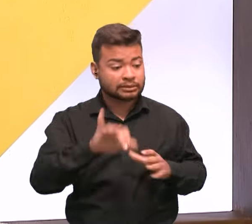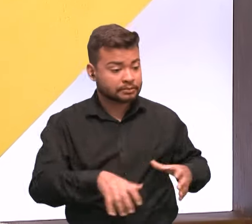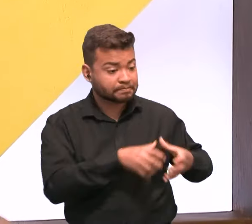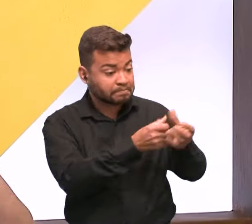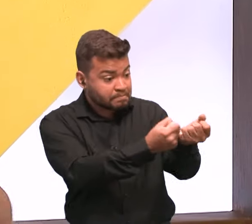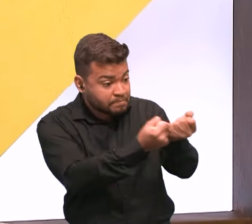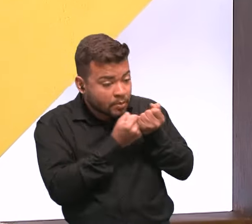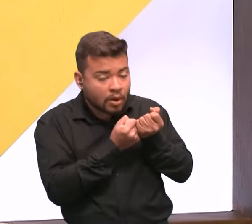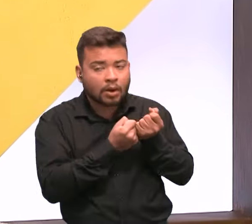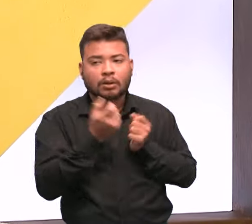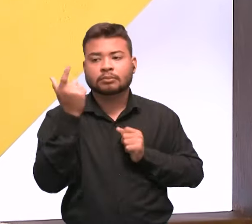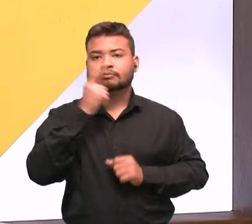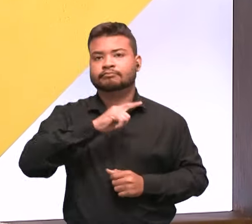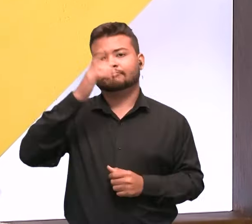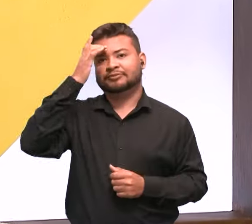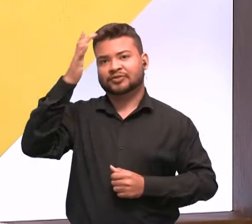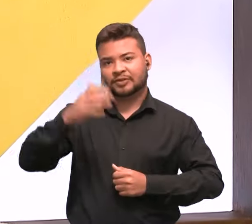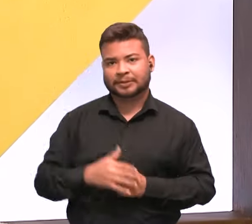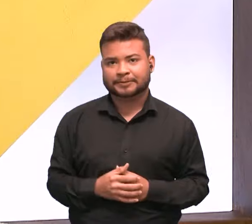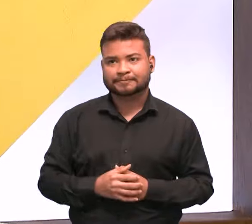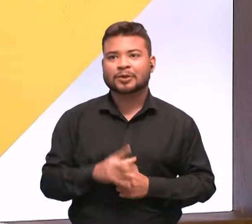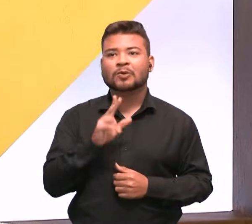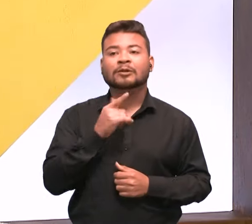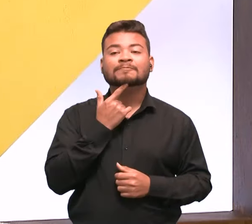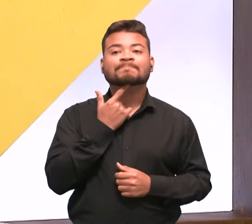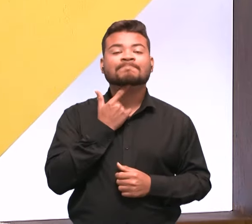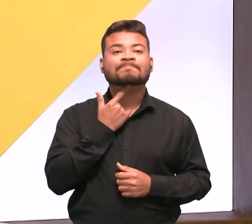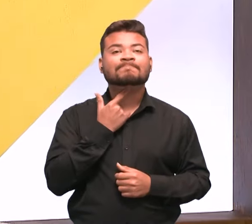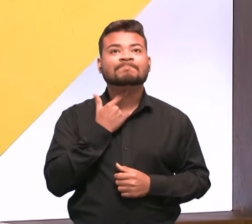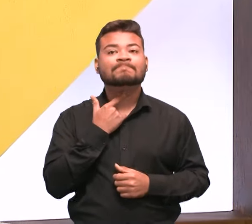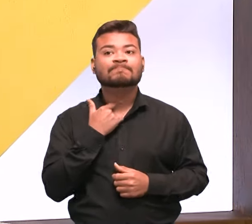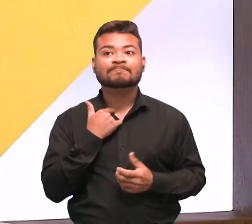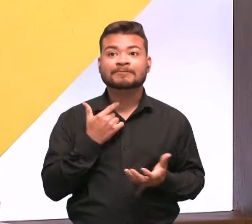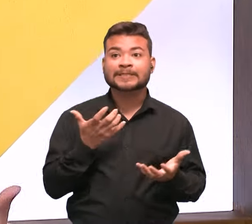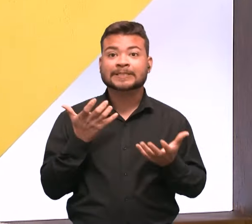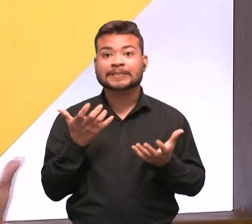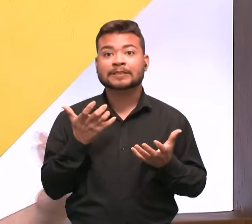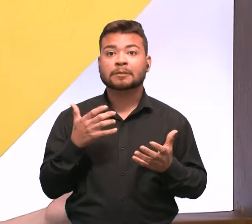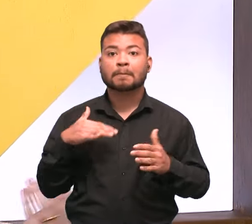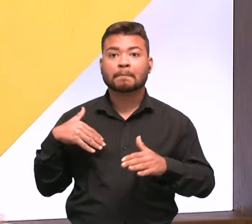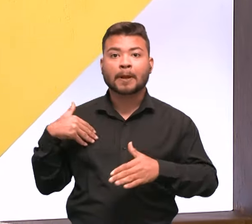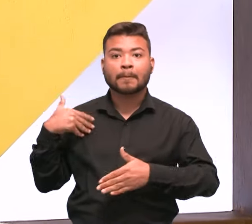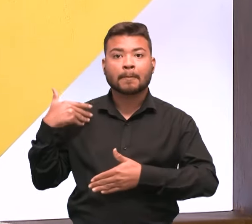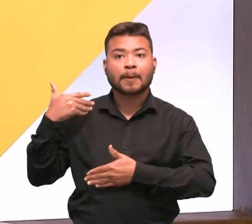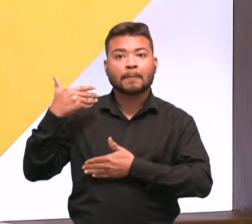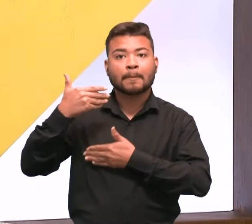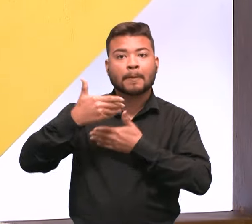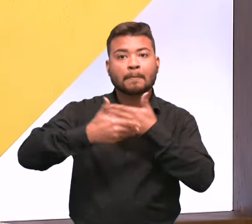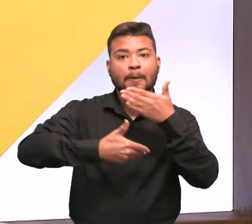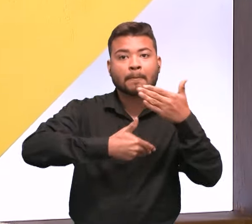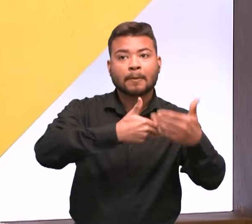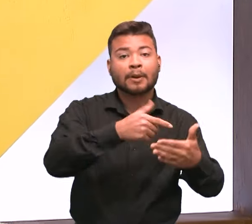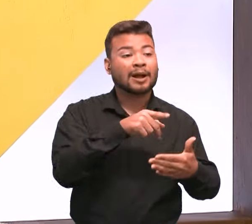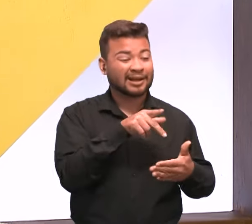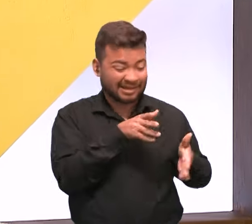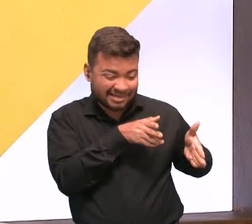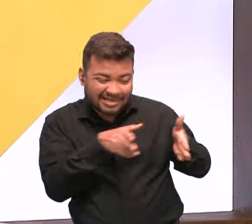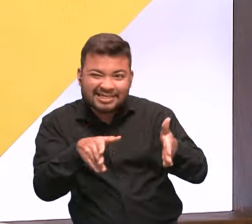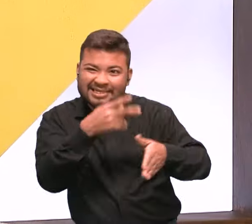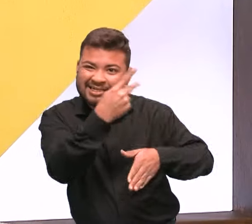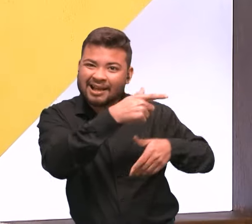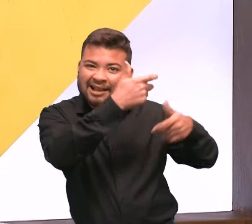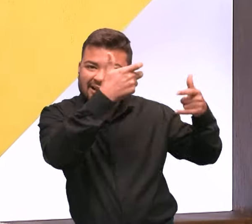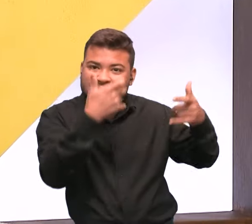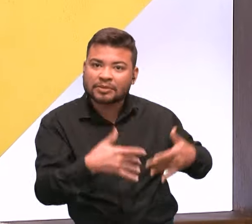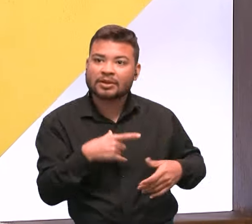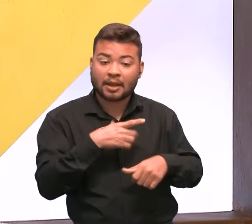Então, desde o comecinho, a sementinha empreendedora foi plantada na universidade e depois a gente passou por toda a trilha que a professora Calunice falou. Pela